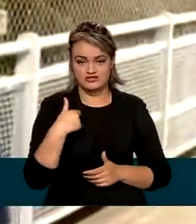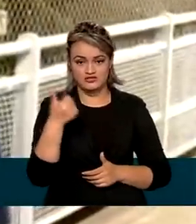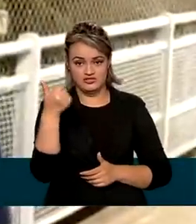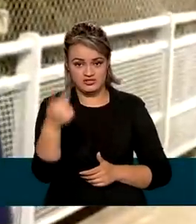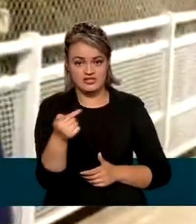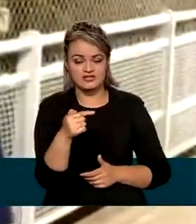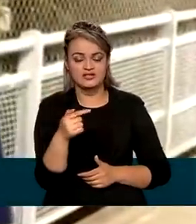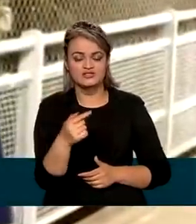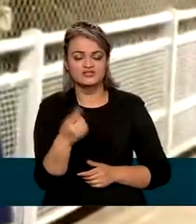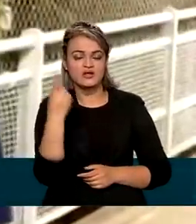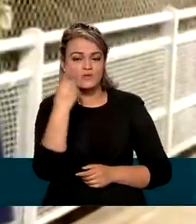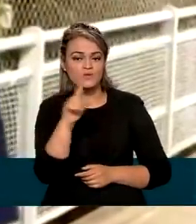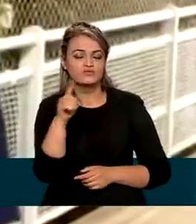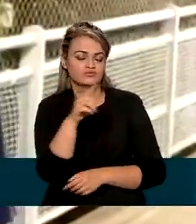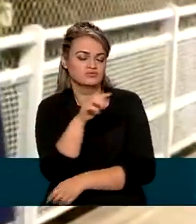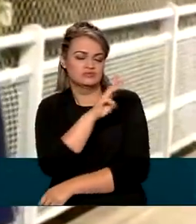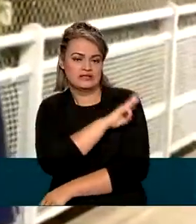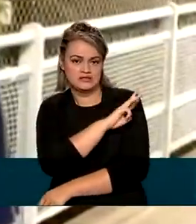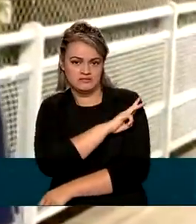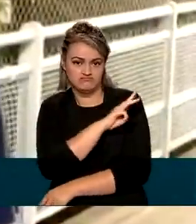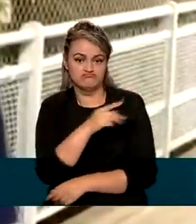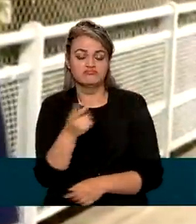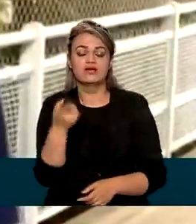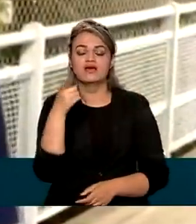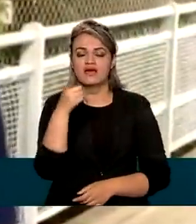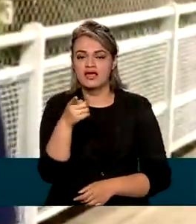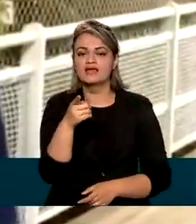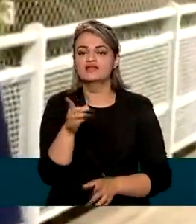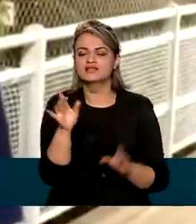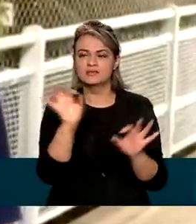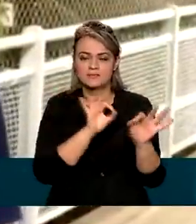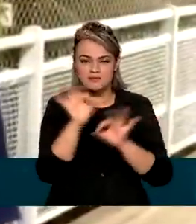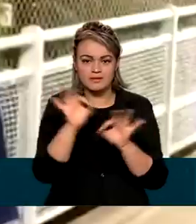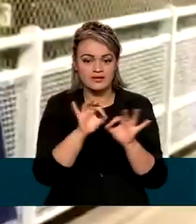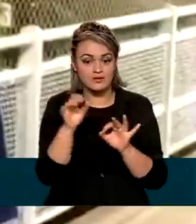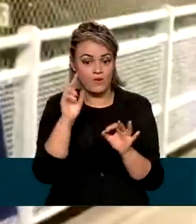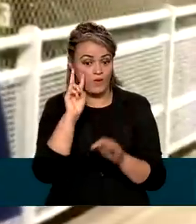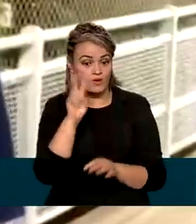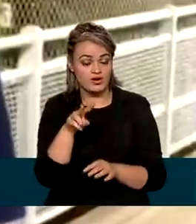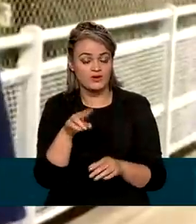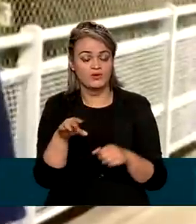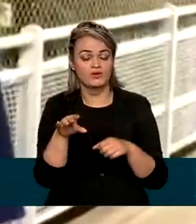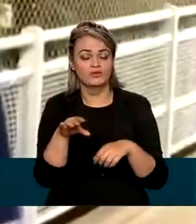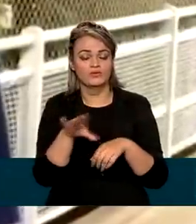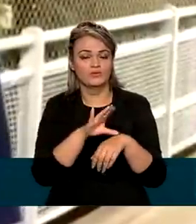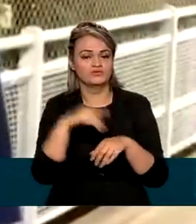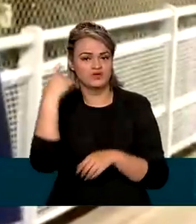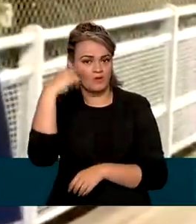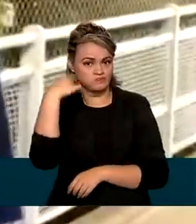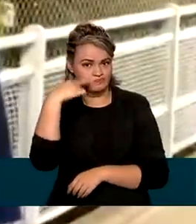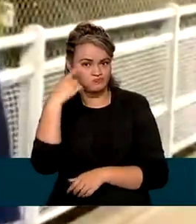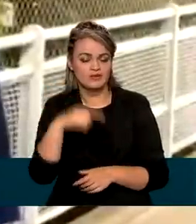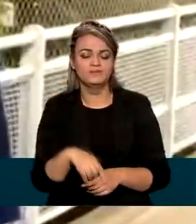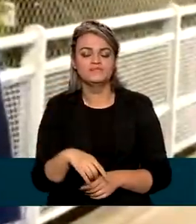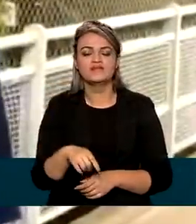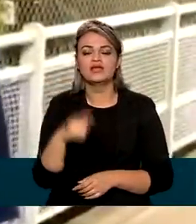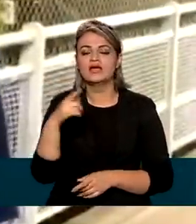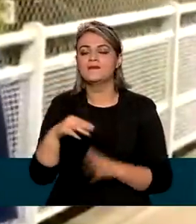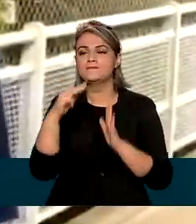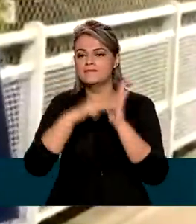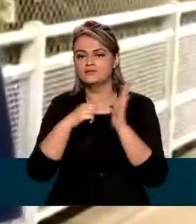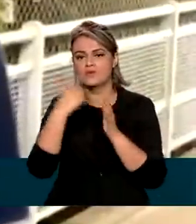anos que está no último ano do ensino médio se prepara de olho no curso de Direito. Entre outros